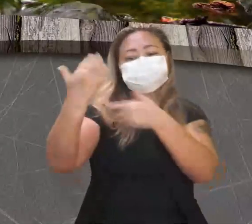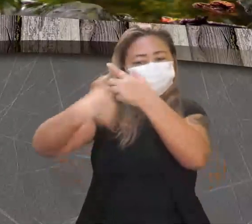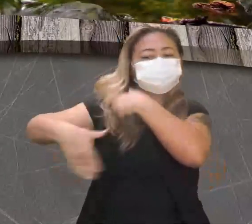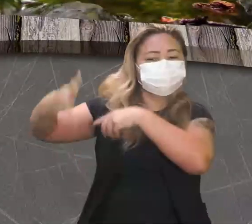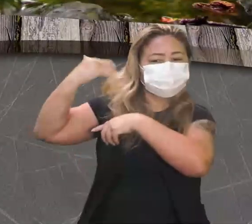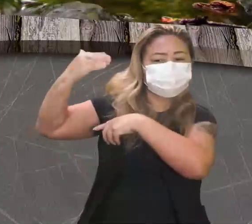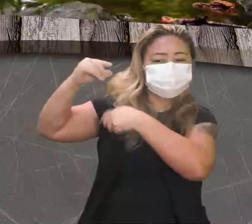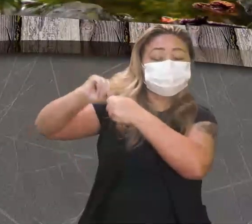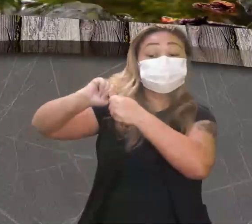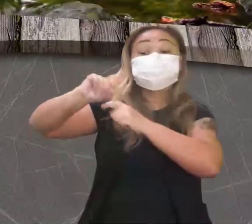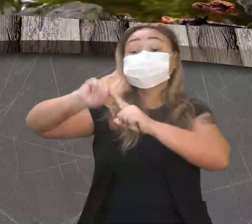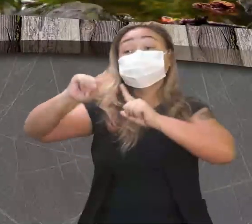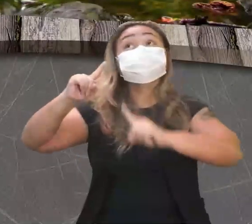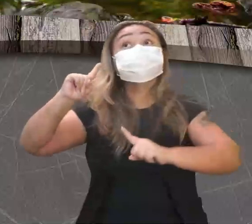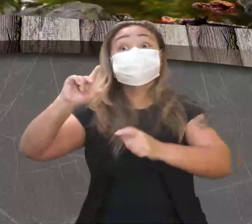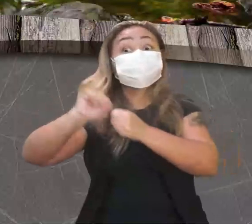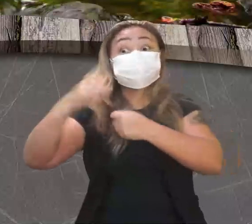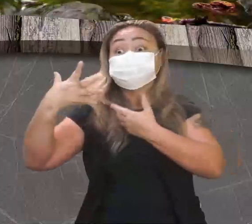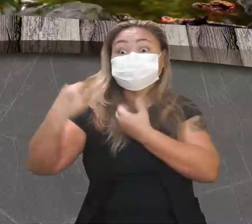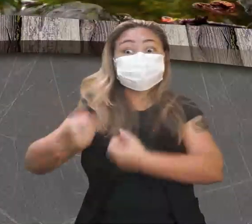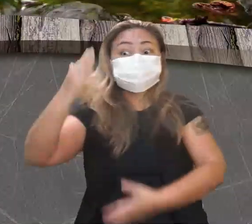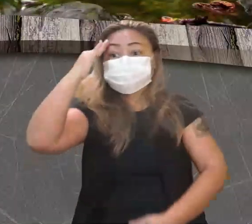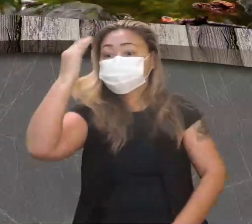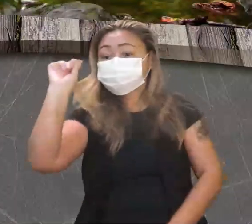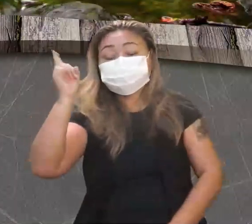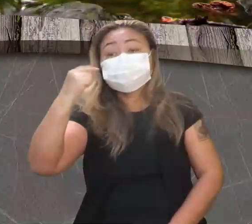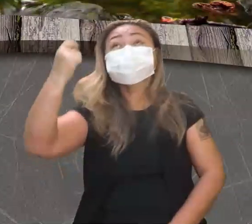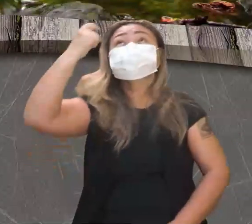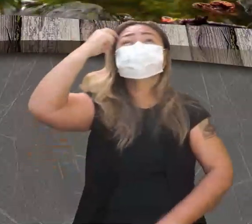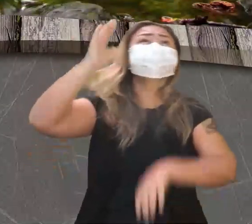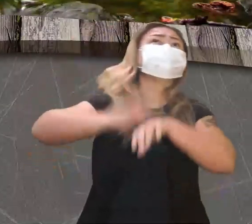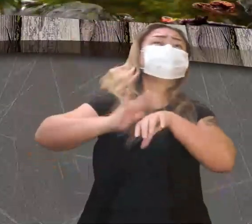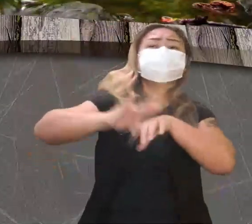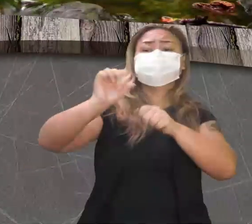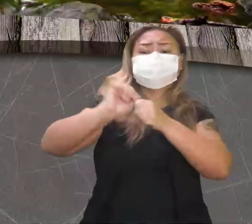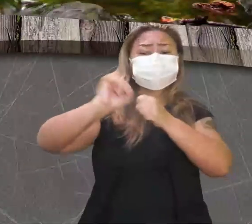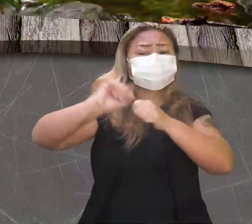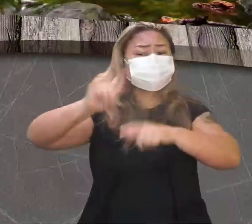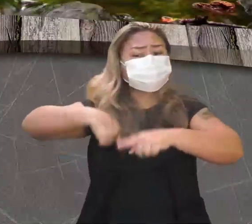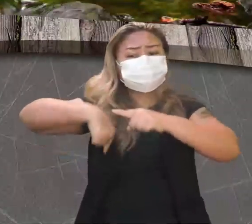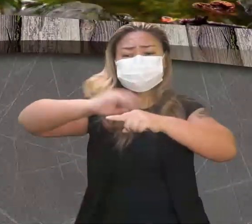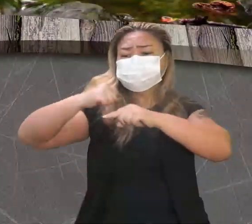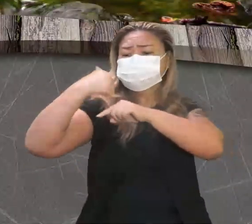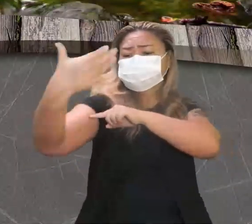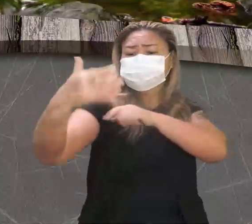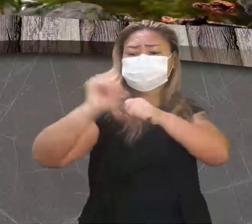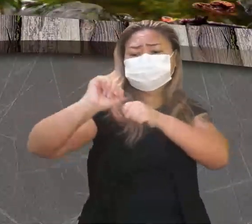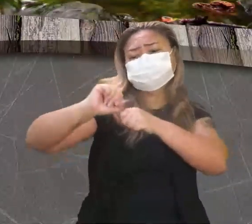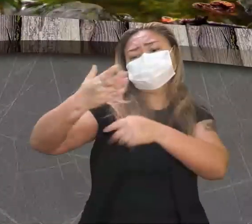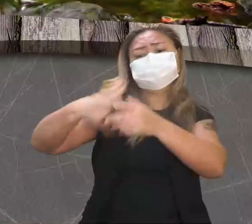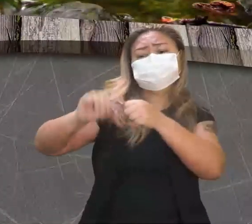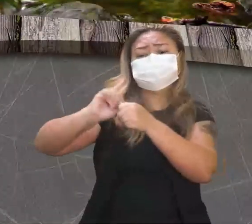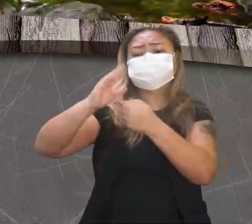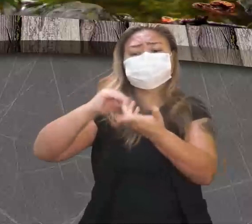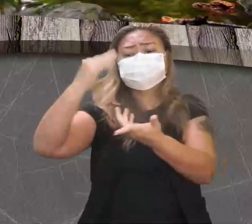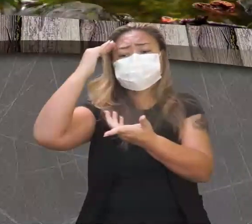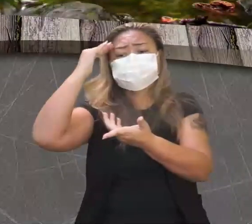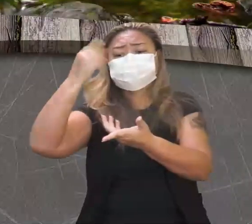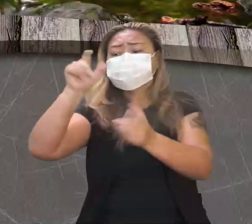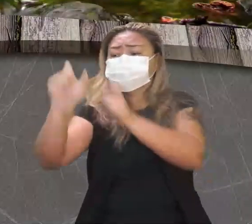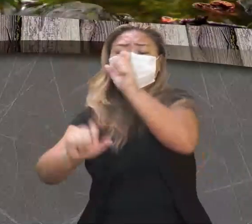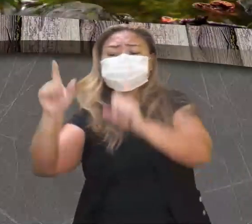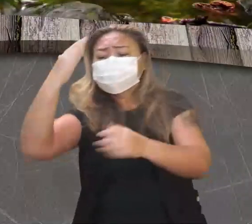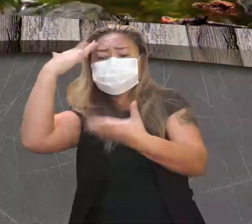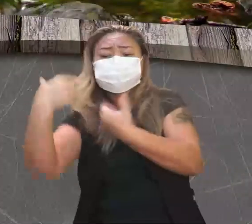sua época, só que ele não foi ouvido, não foi compreendido, e as suas ideias eram muito revolucionárias, estavam muito à frente do seu tempo, né?